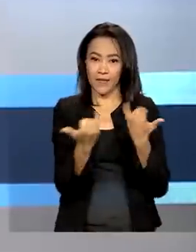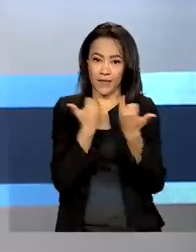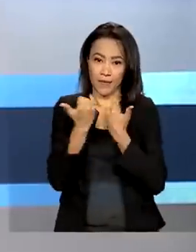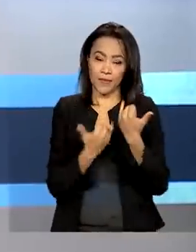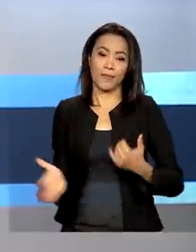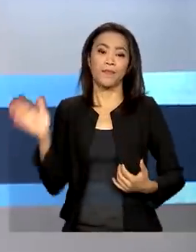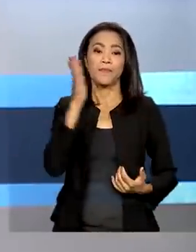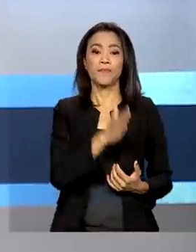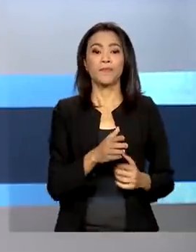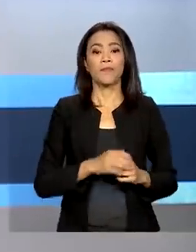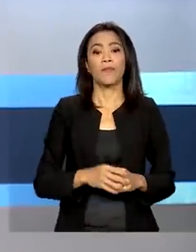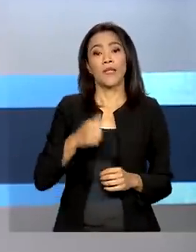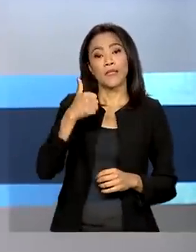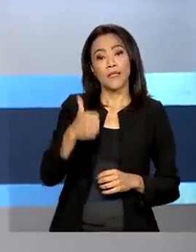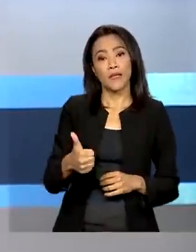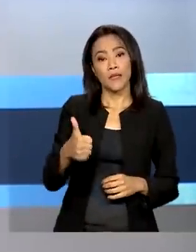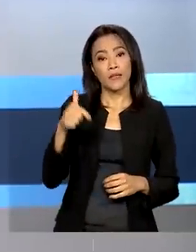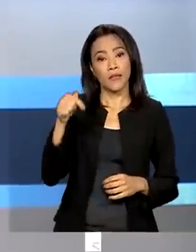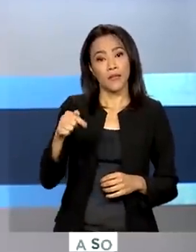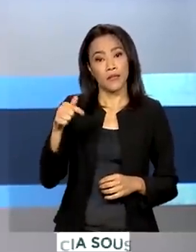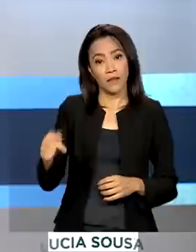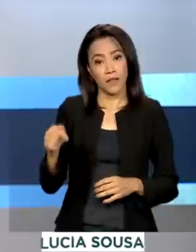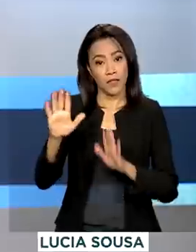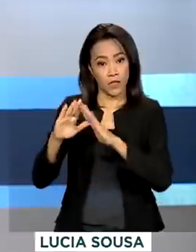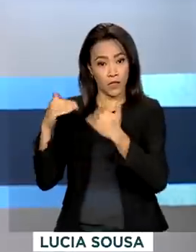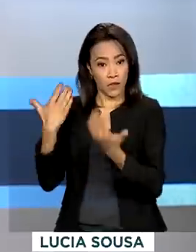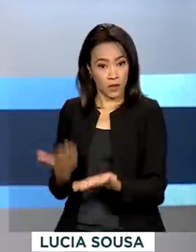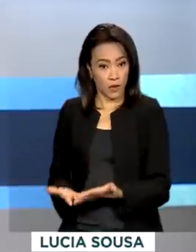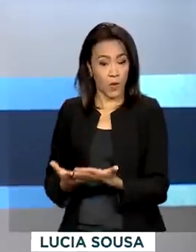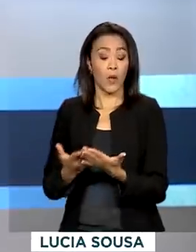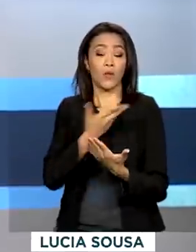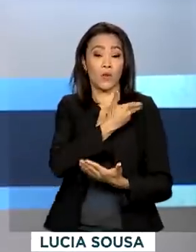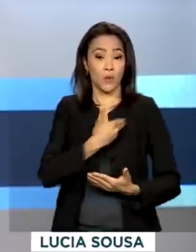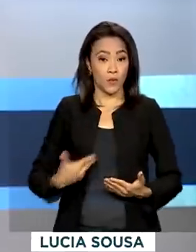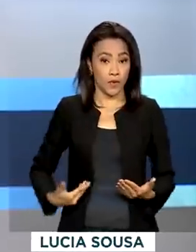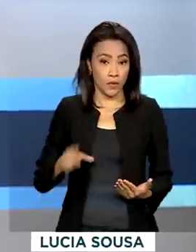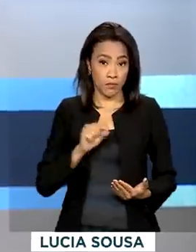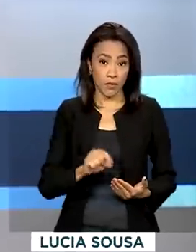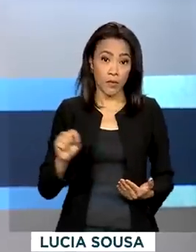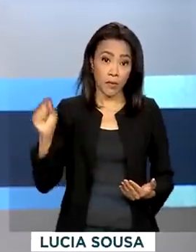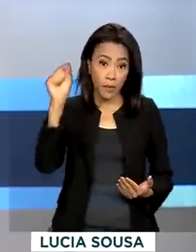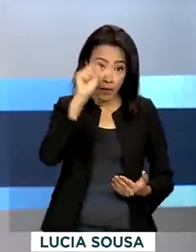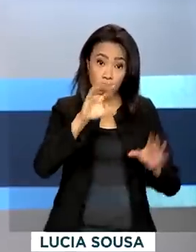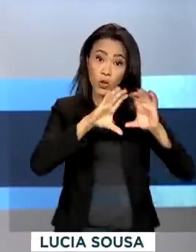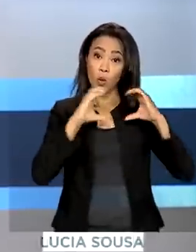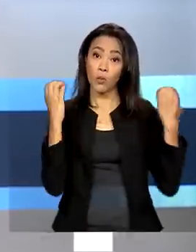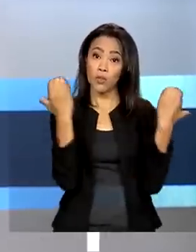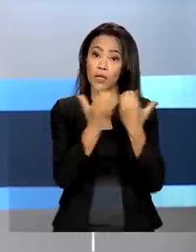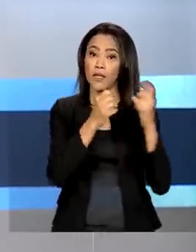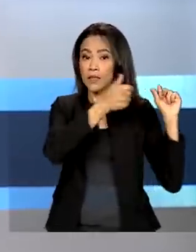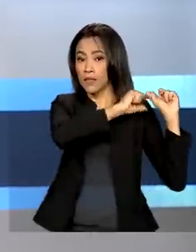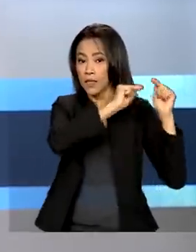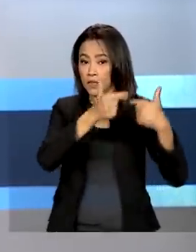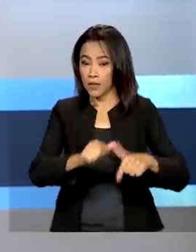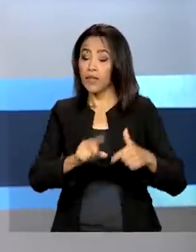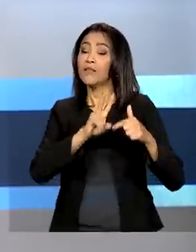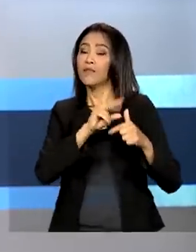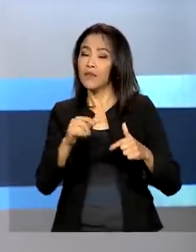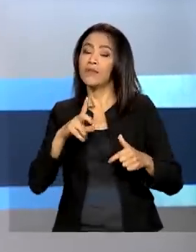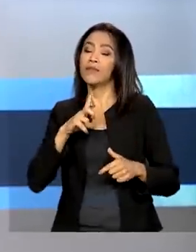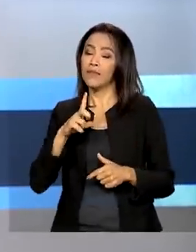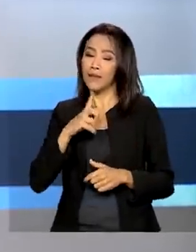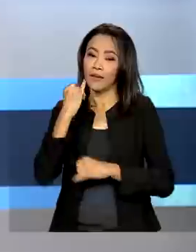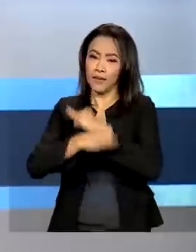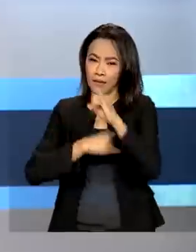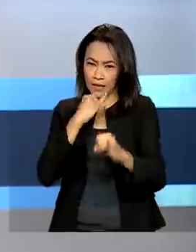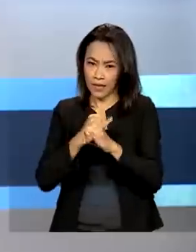E cerca de 177 escolas públicas de comunidades tradicionais vão receber internet até março do ano que vem.